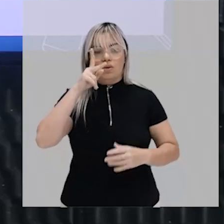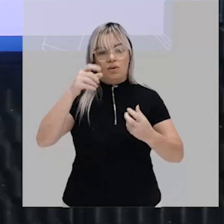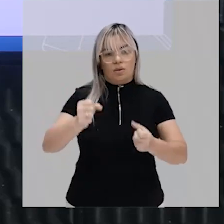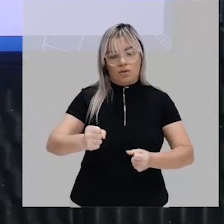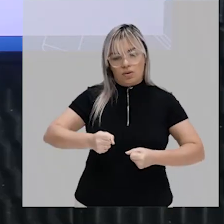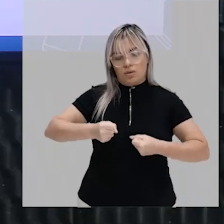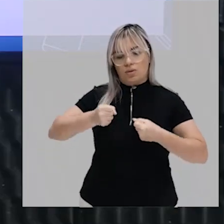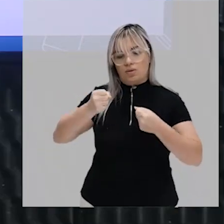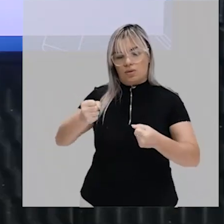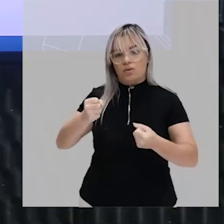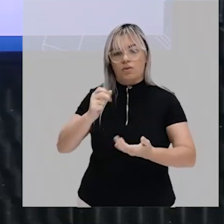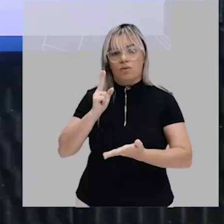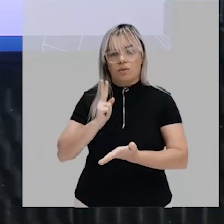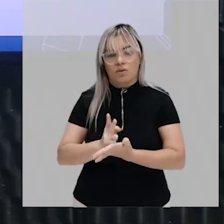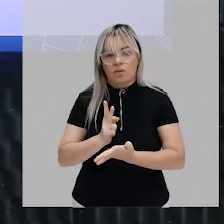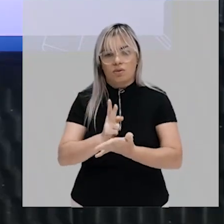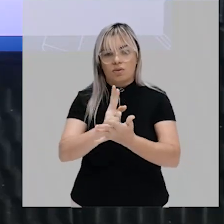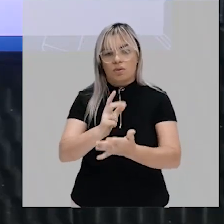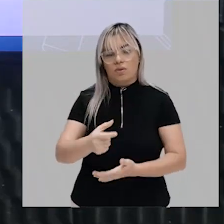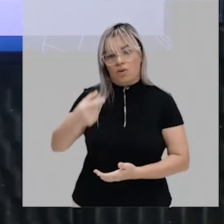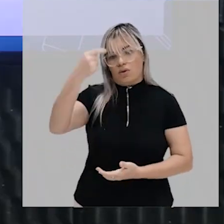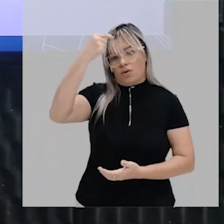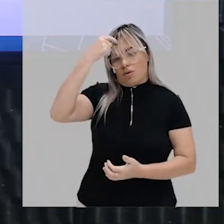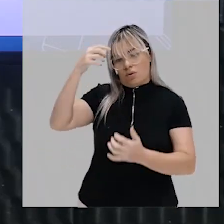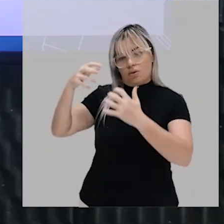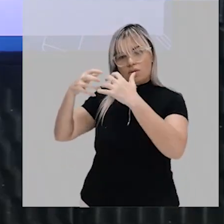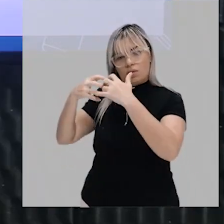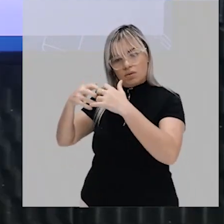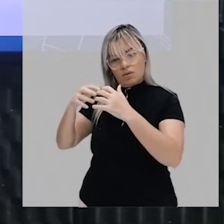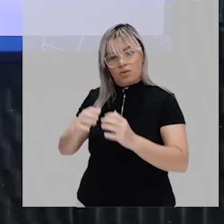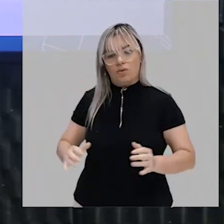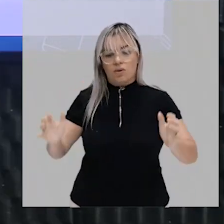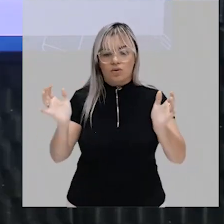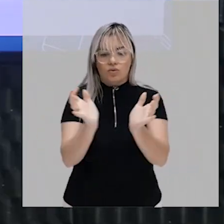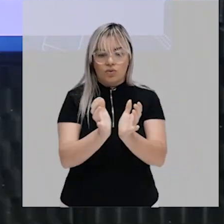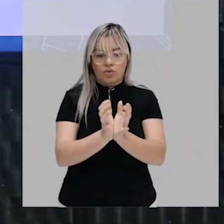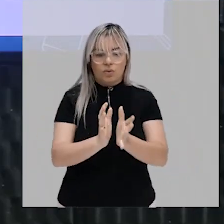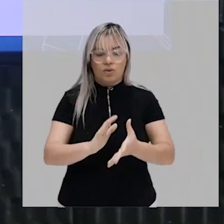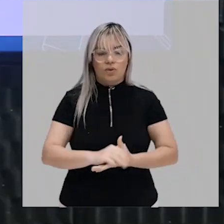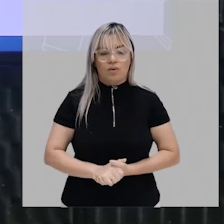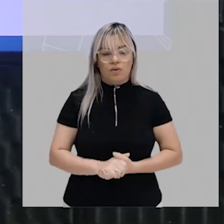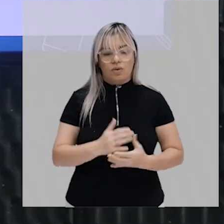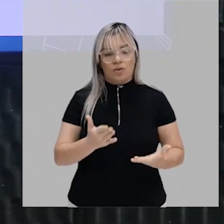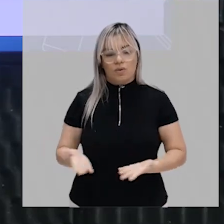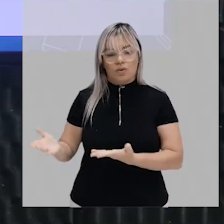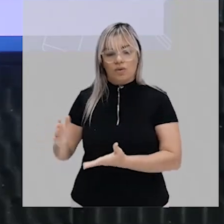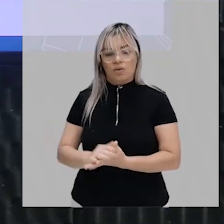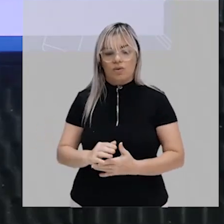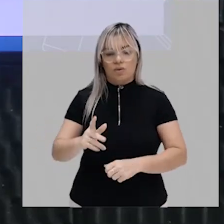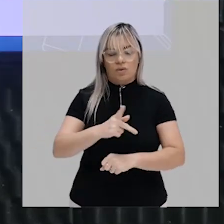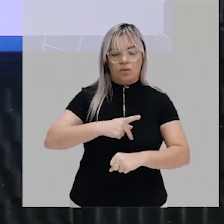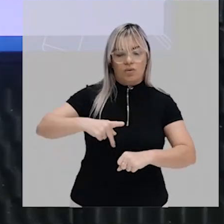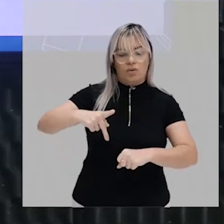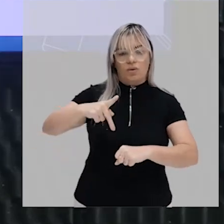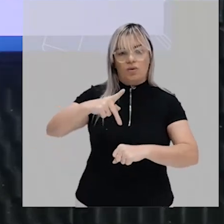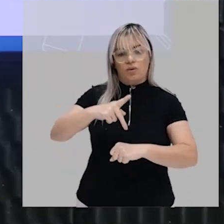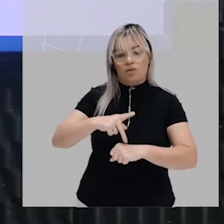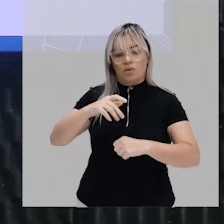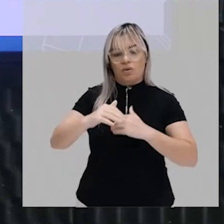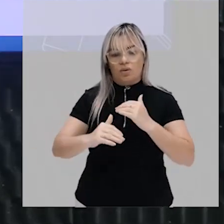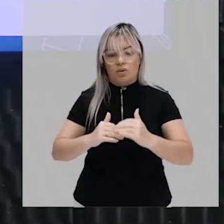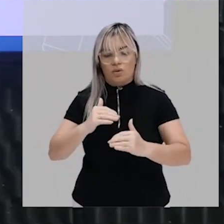e perpetuação da consciência coletiva o Estado é um construto é uma construção